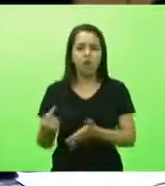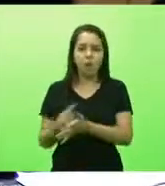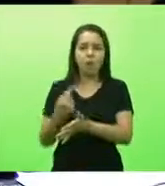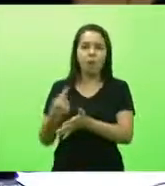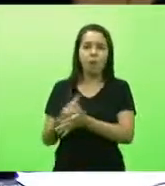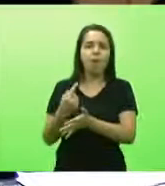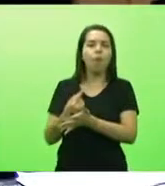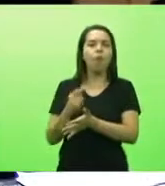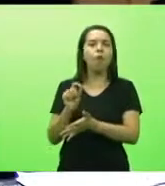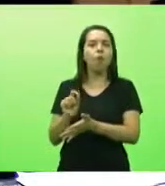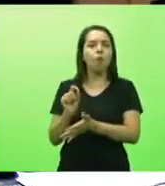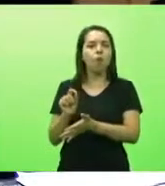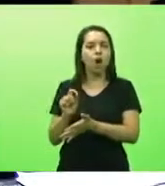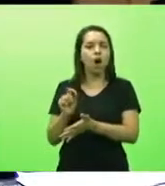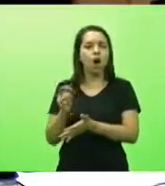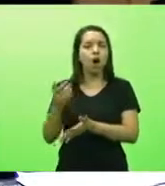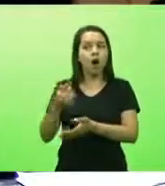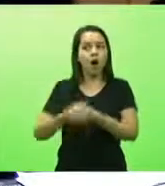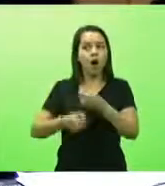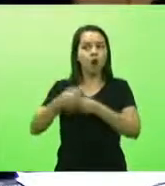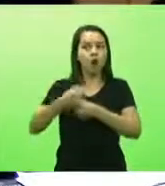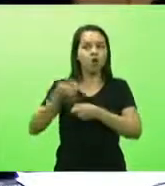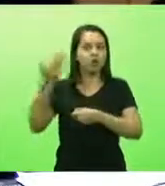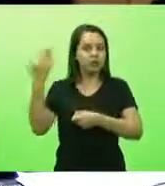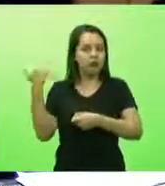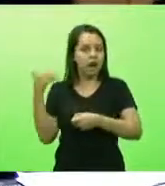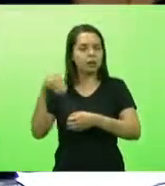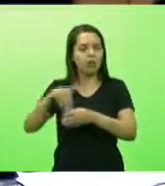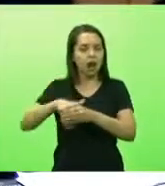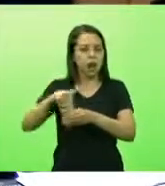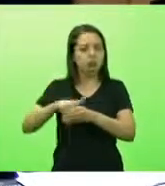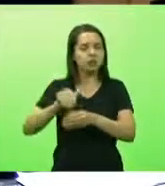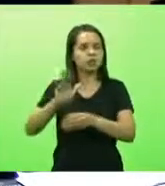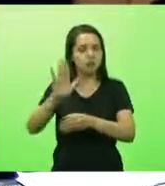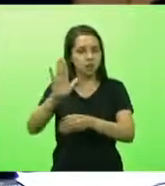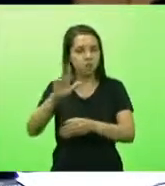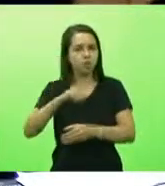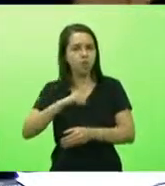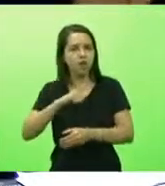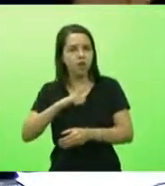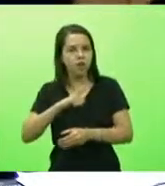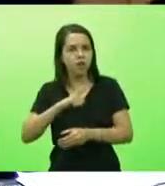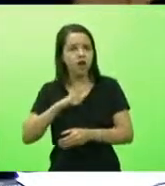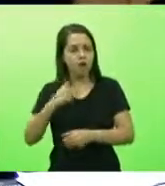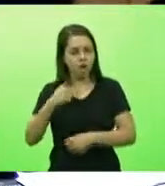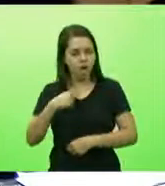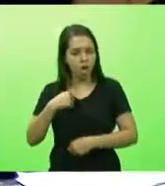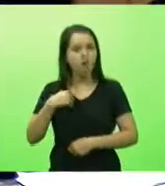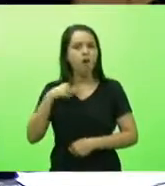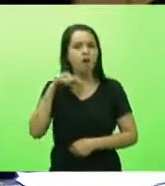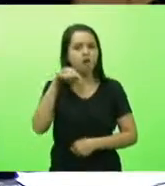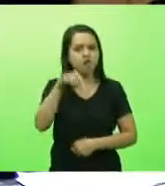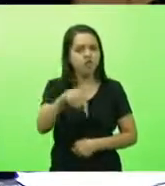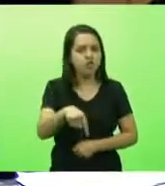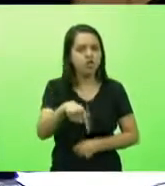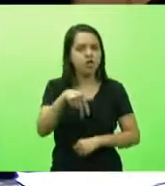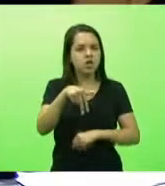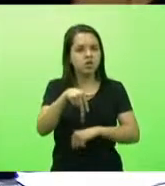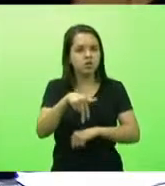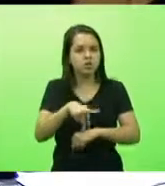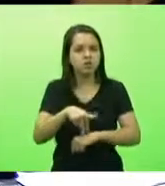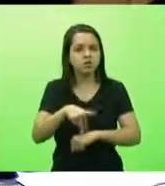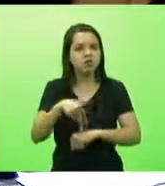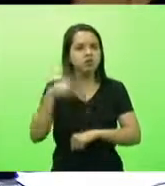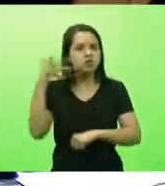tivemos eleições no ano passado. Aqui eu vim à tribuna e falei que não deveria naquele momento